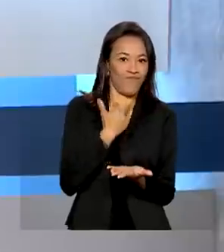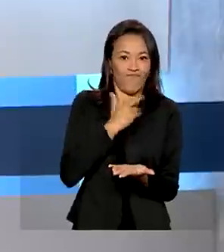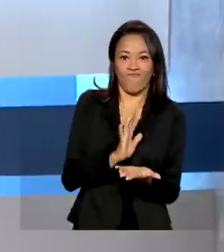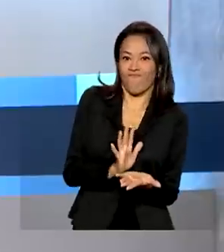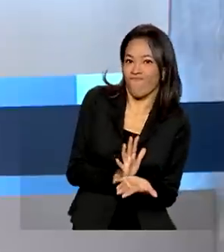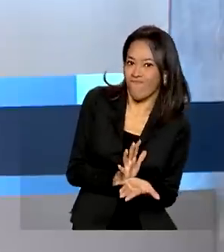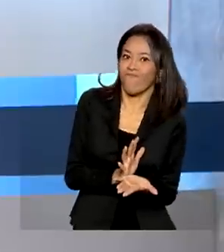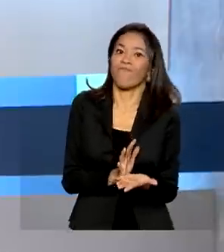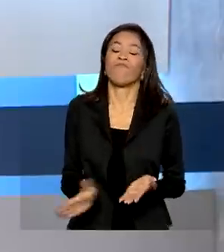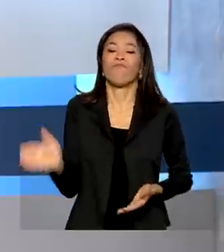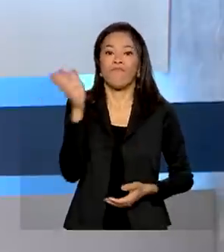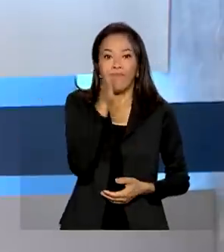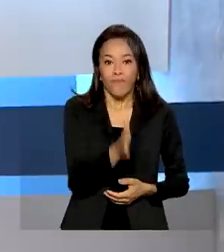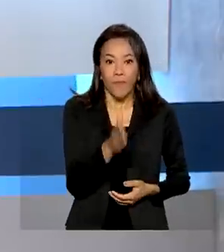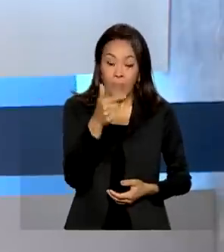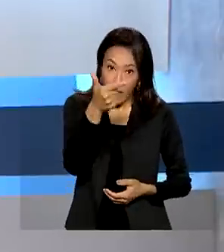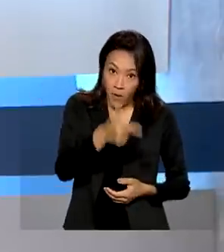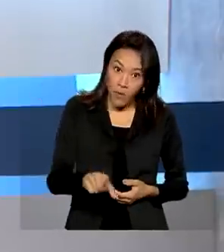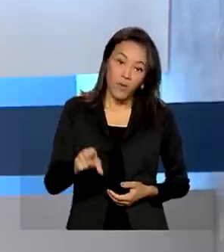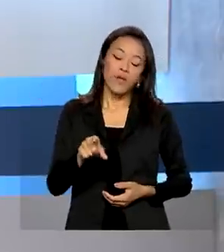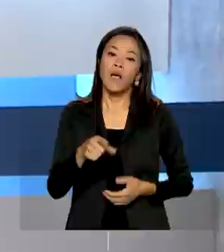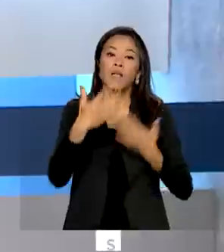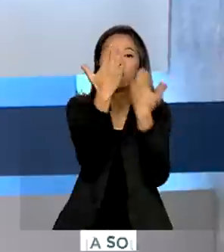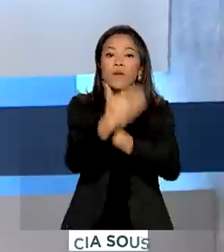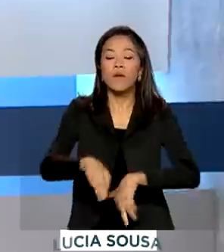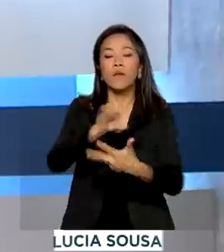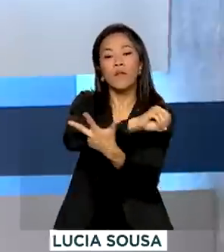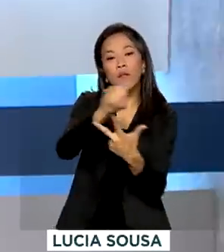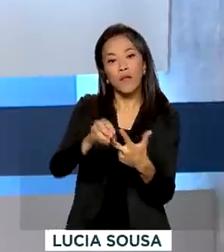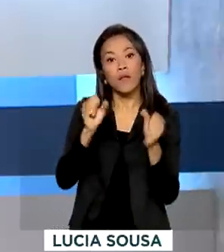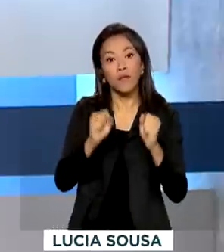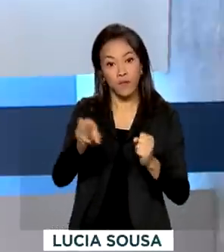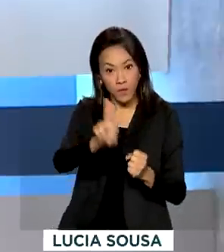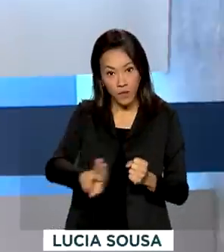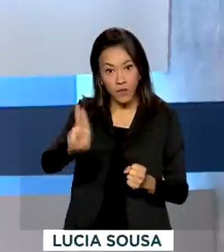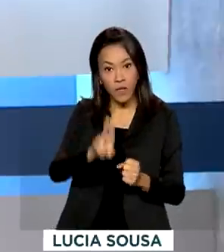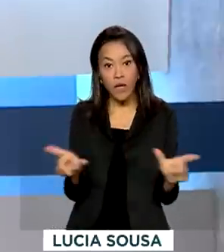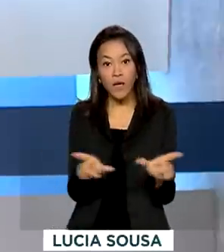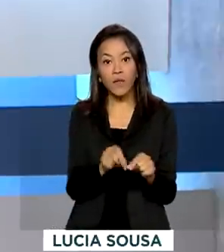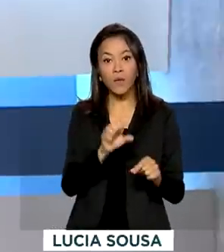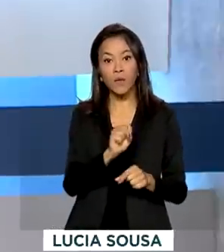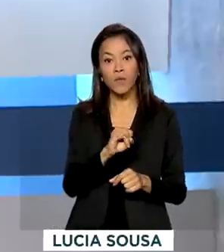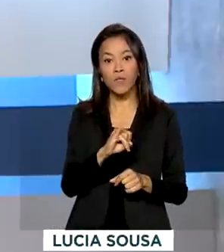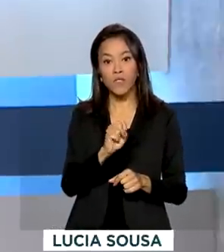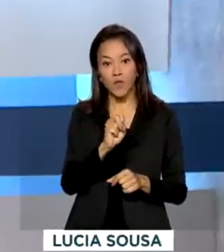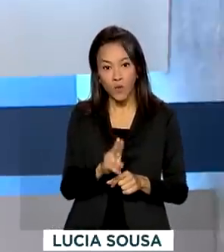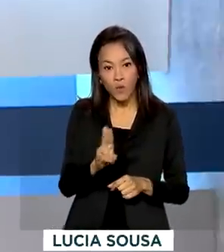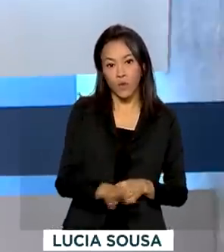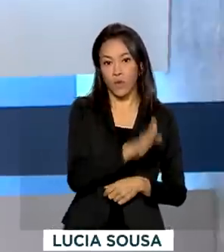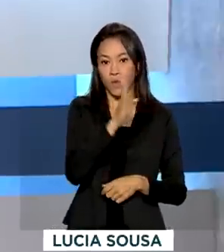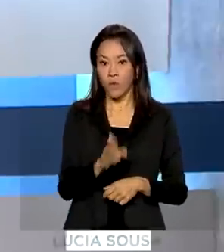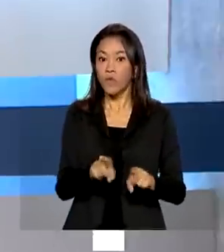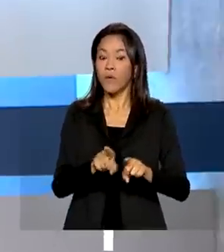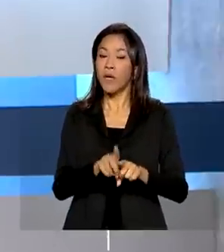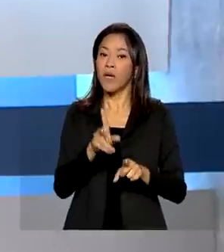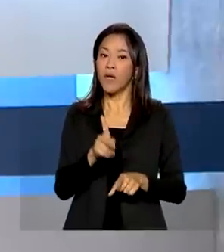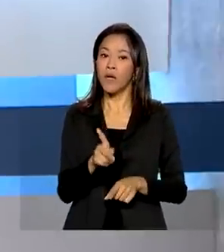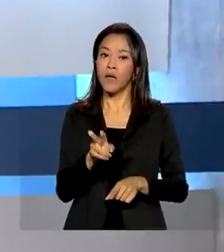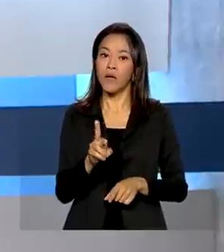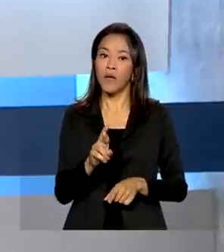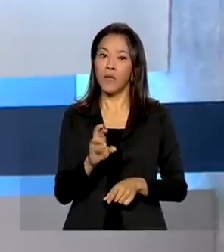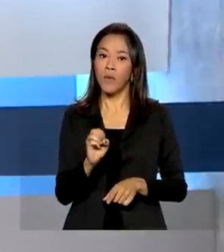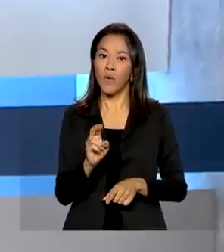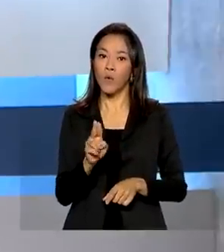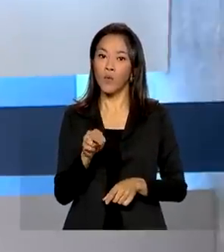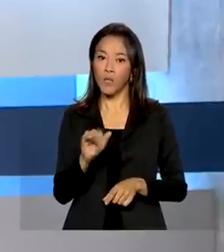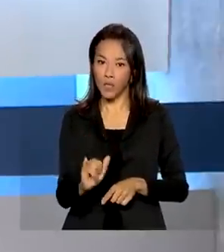Pois é, e as notas do Enem podem ser usadas para acesso ao SISU, o Sistema de Seleção Unificada, e ao ProUni, o Programa Universidade para